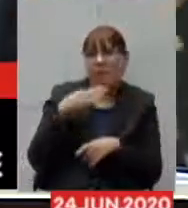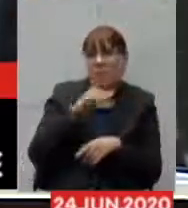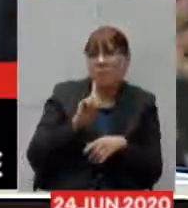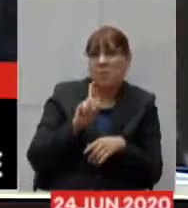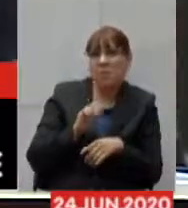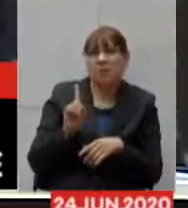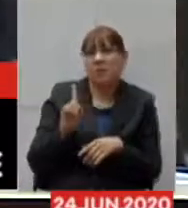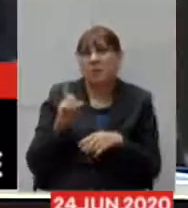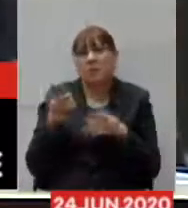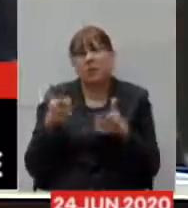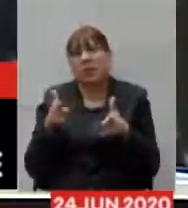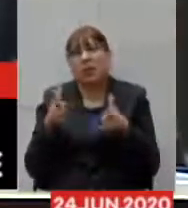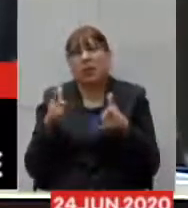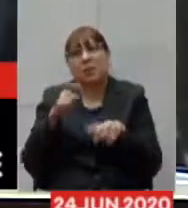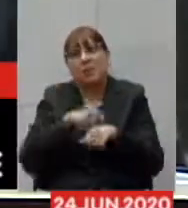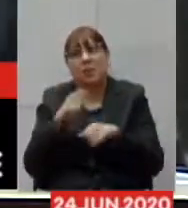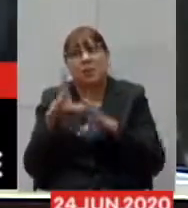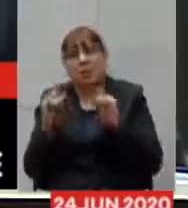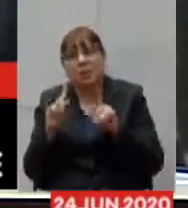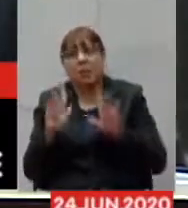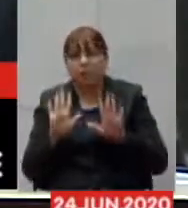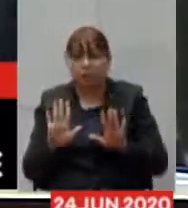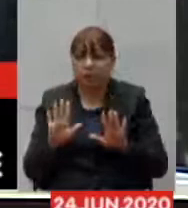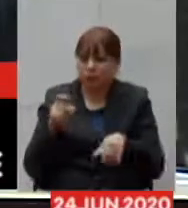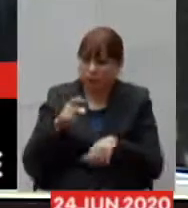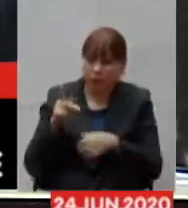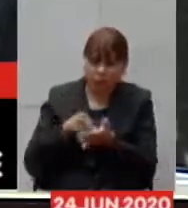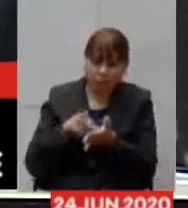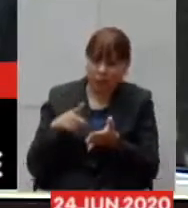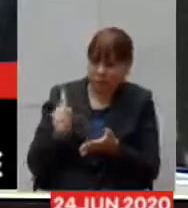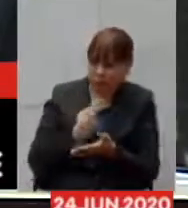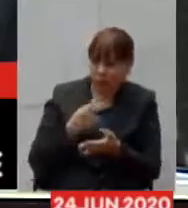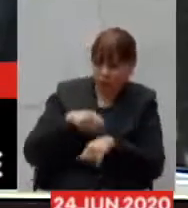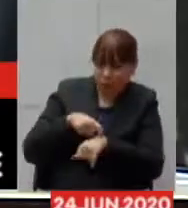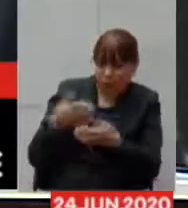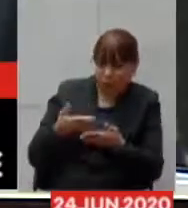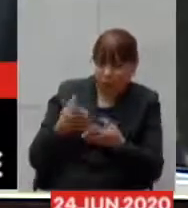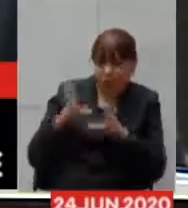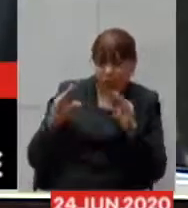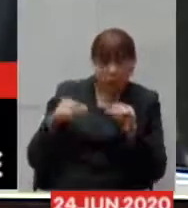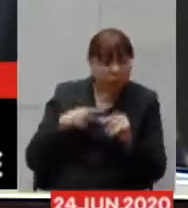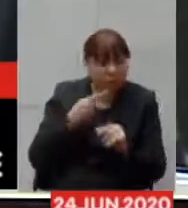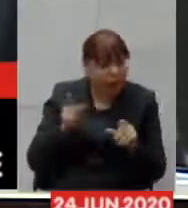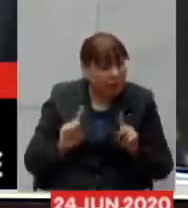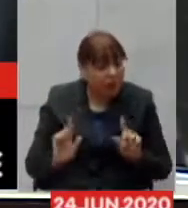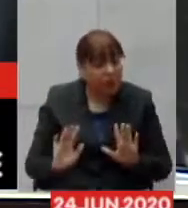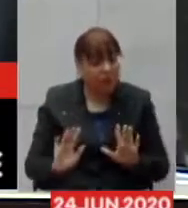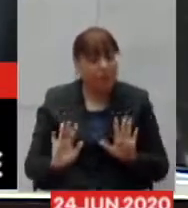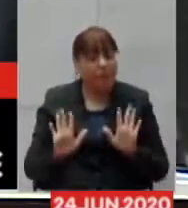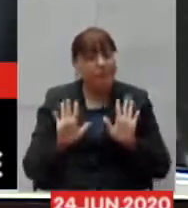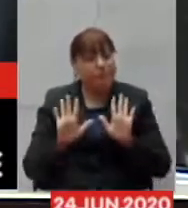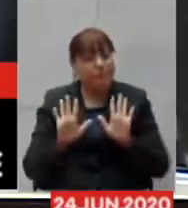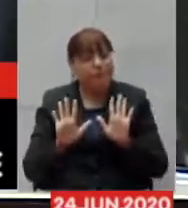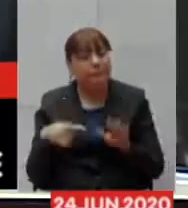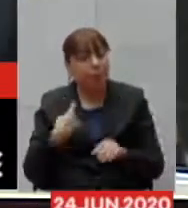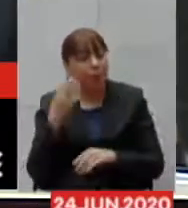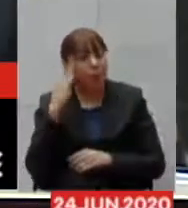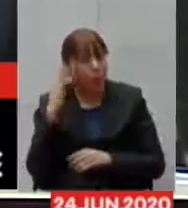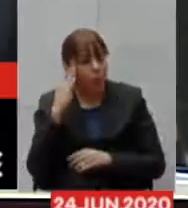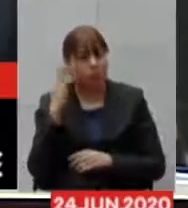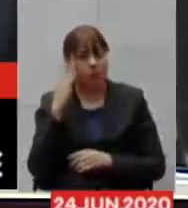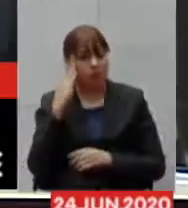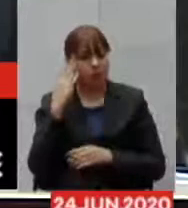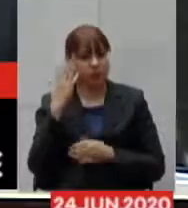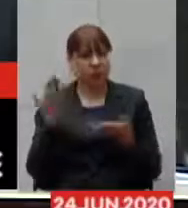momento muito tranquilo de Minas na verdade nós não estamos vivendo momentos tranquilos ninguém está falando isso nós sabemos que